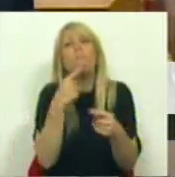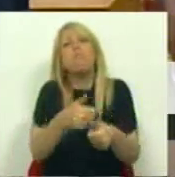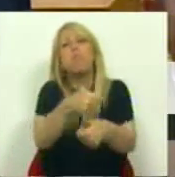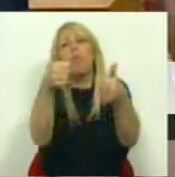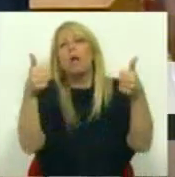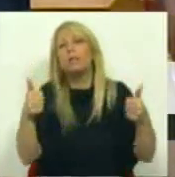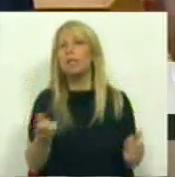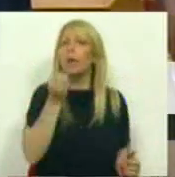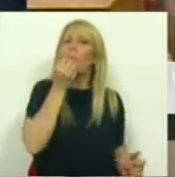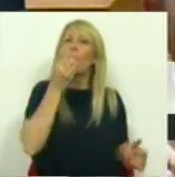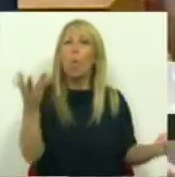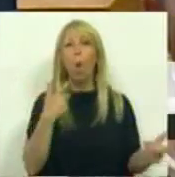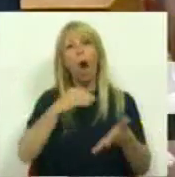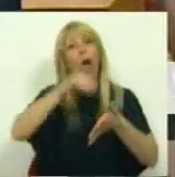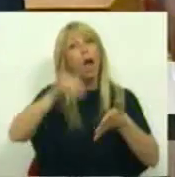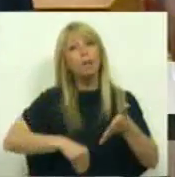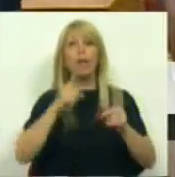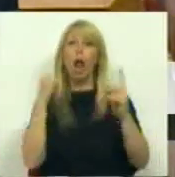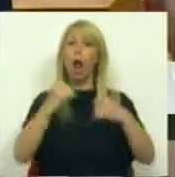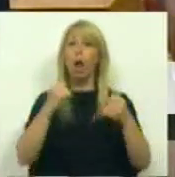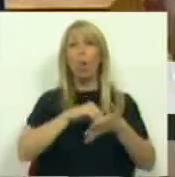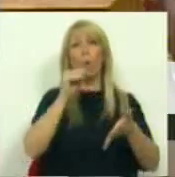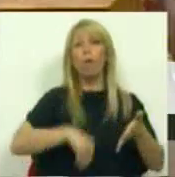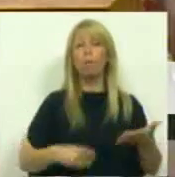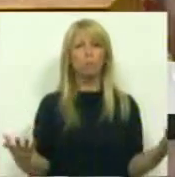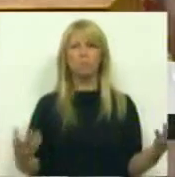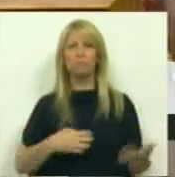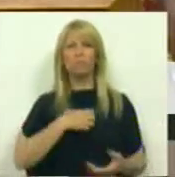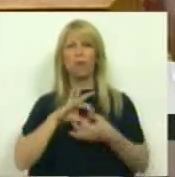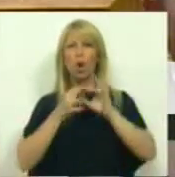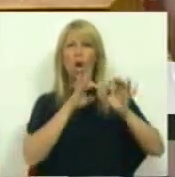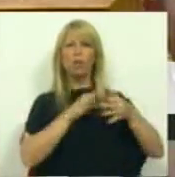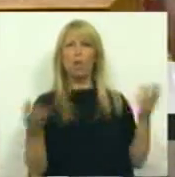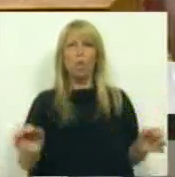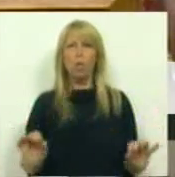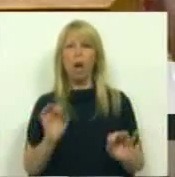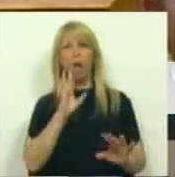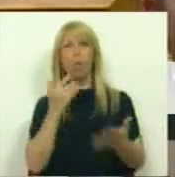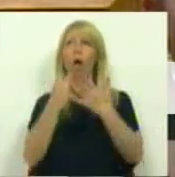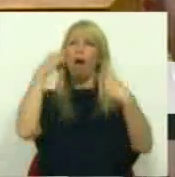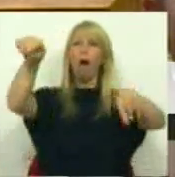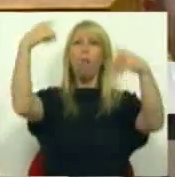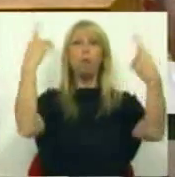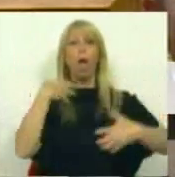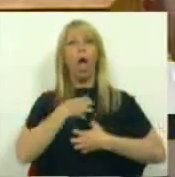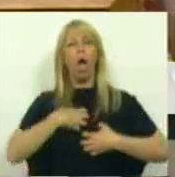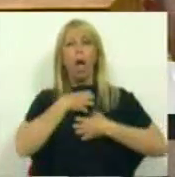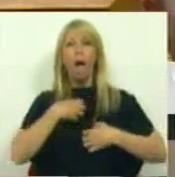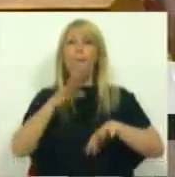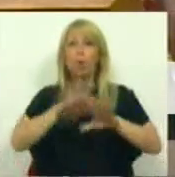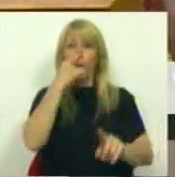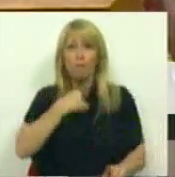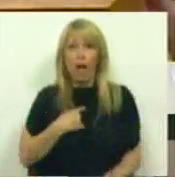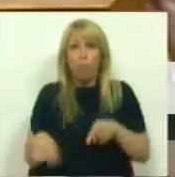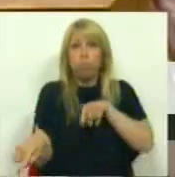num morando de entendimento. O não faz sentido é continuarem a evocar esta angústia do fracasso destas políticas